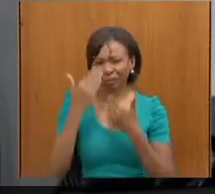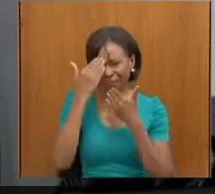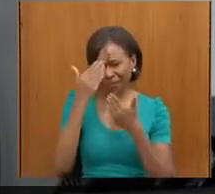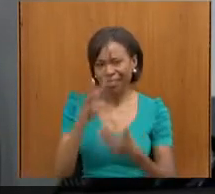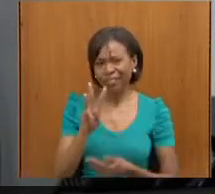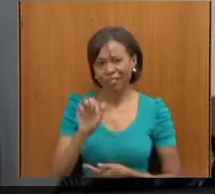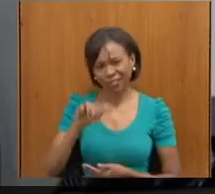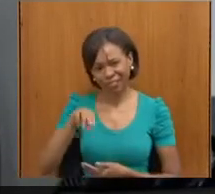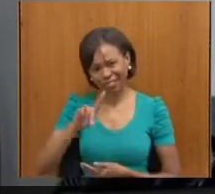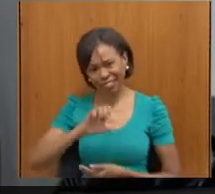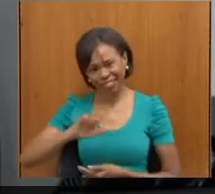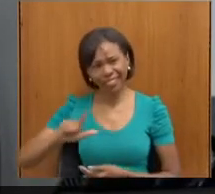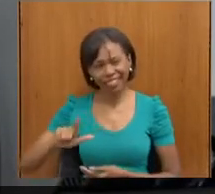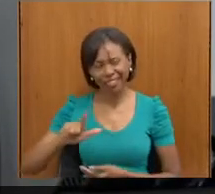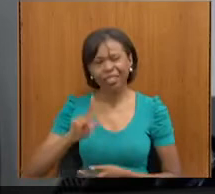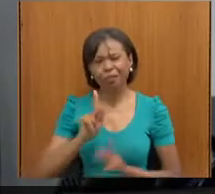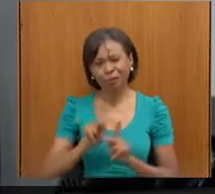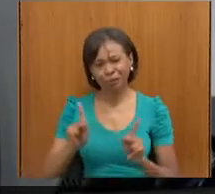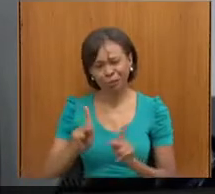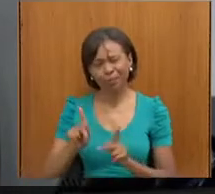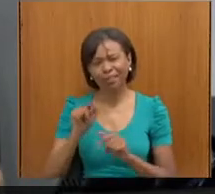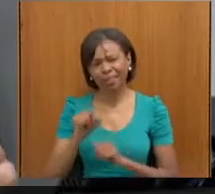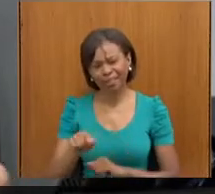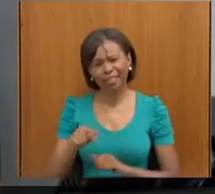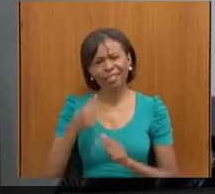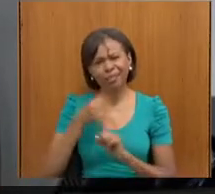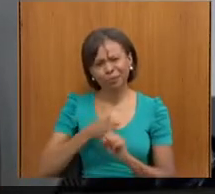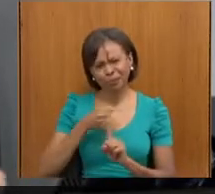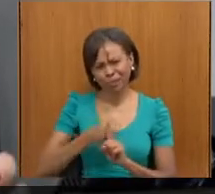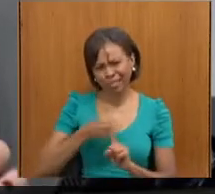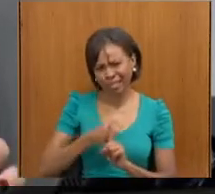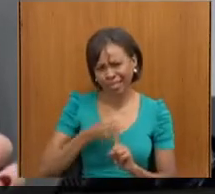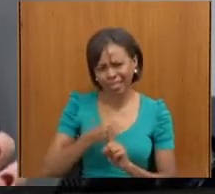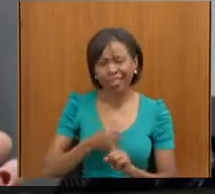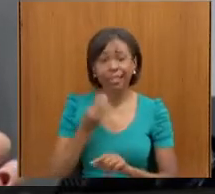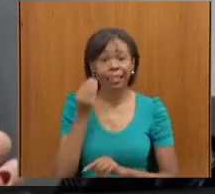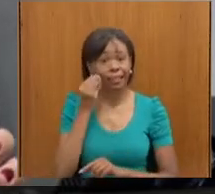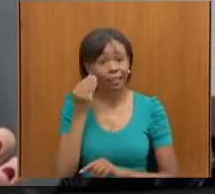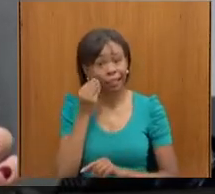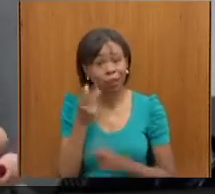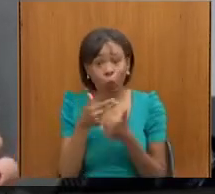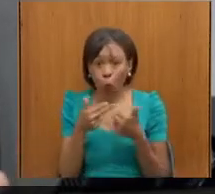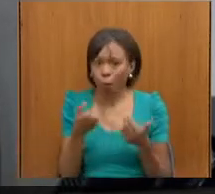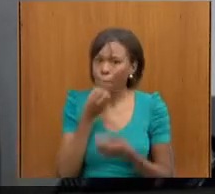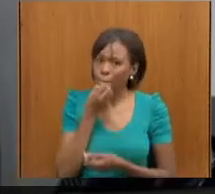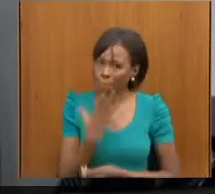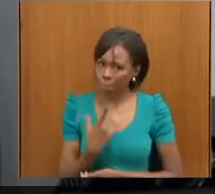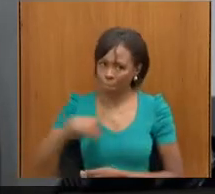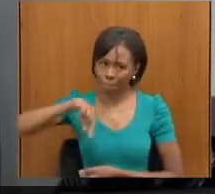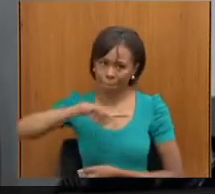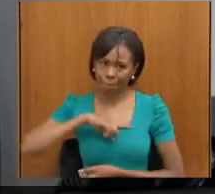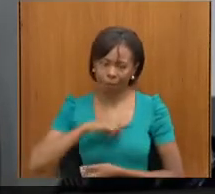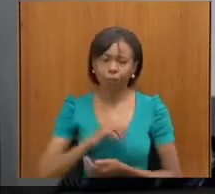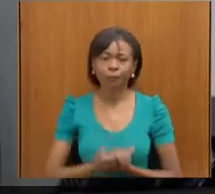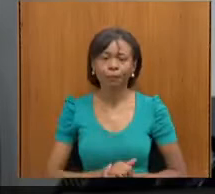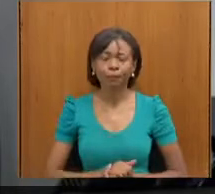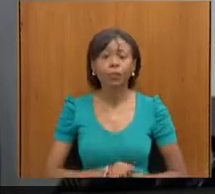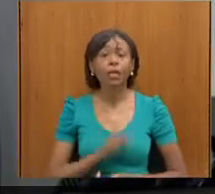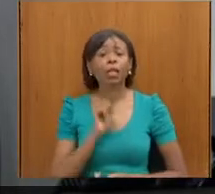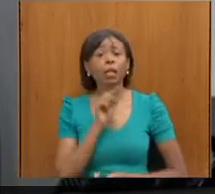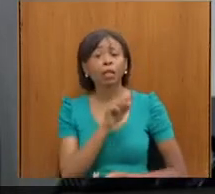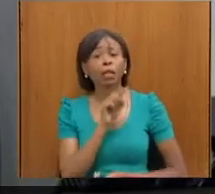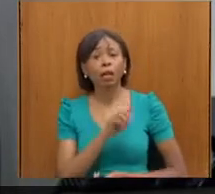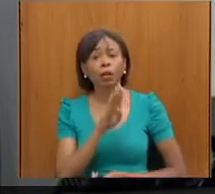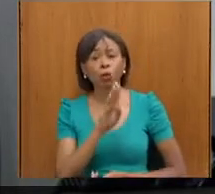frente disso aí, lutando, em busca, né, de coisas boas para a gente, né, e nós temos um grupo lá do